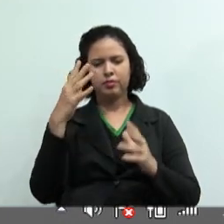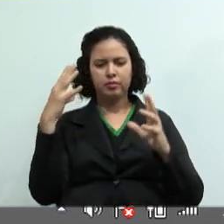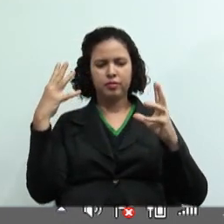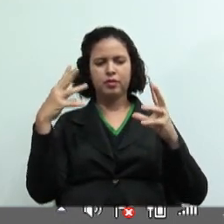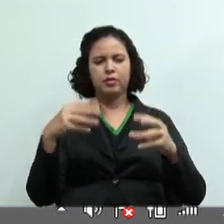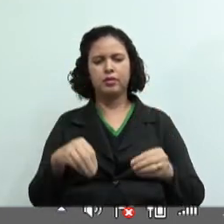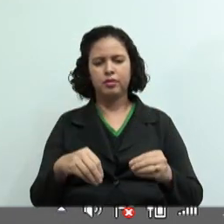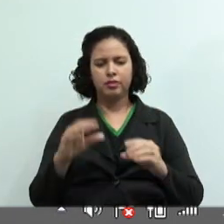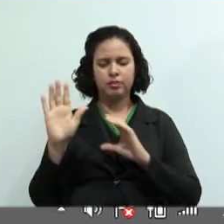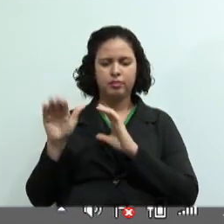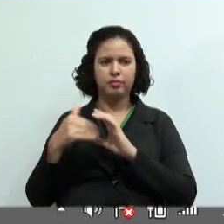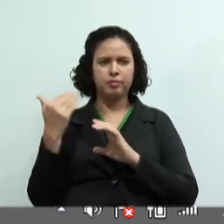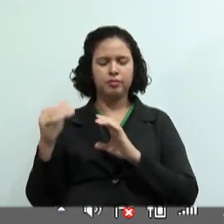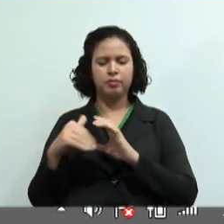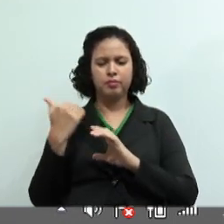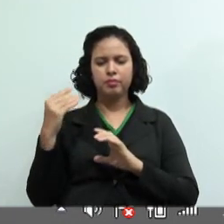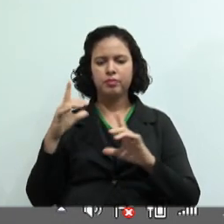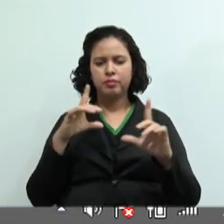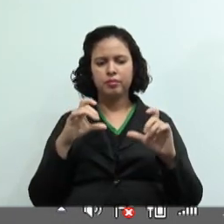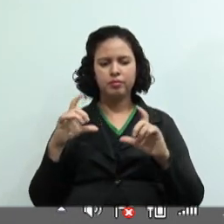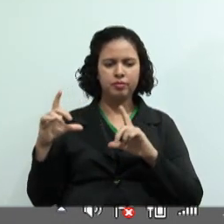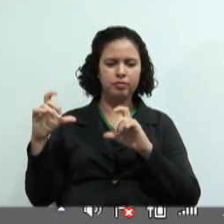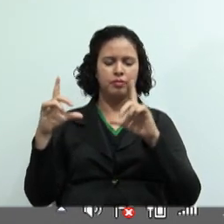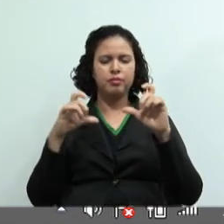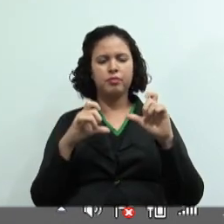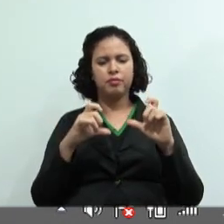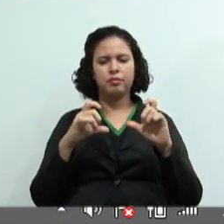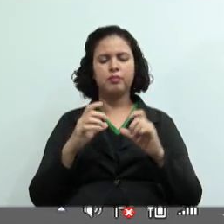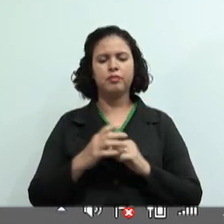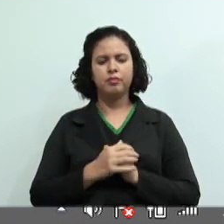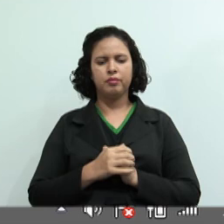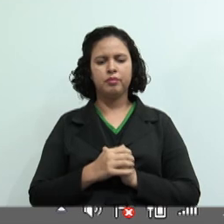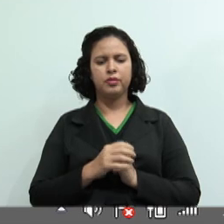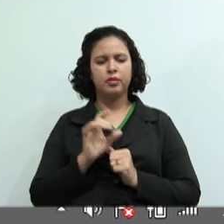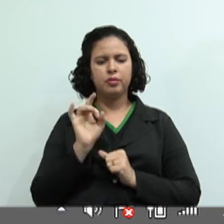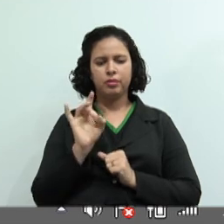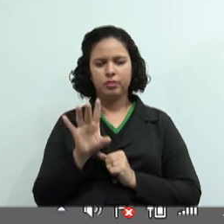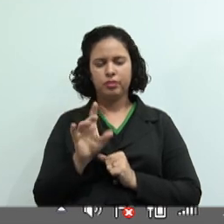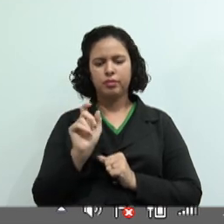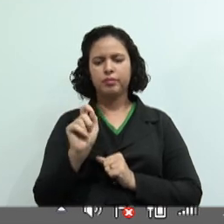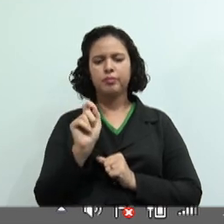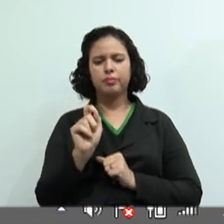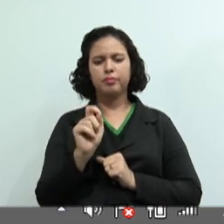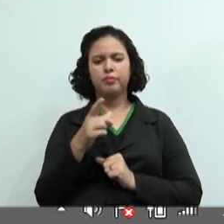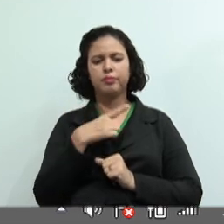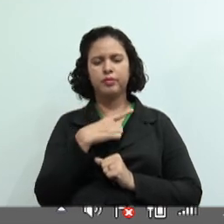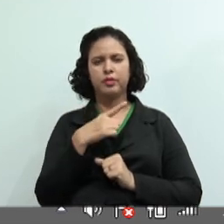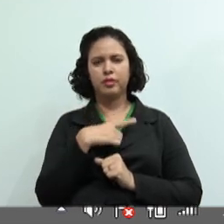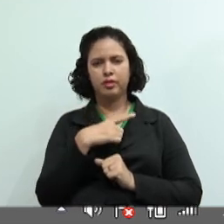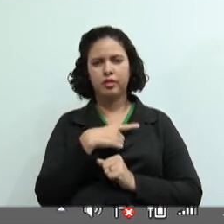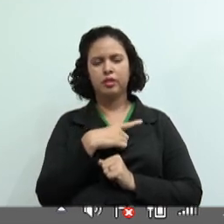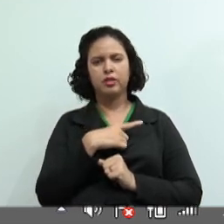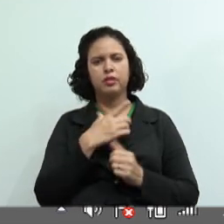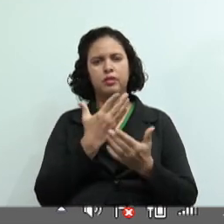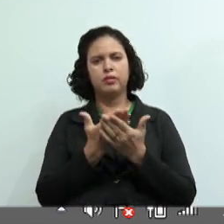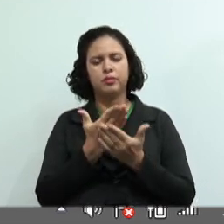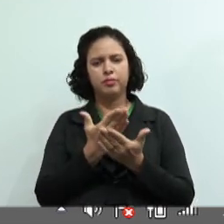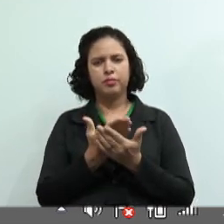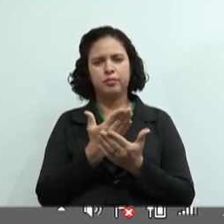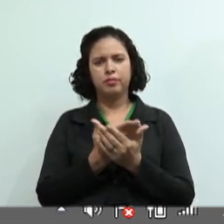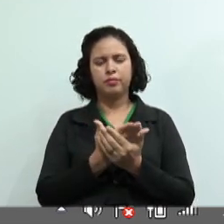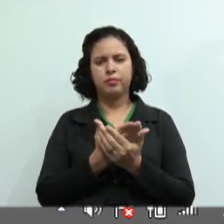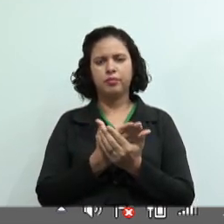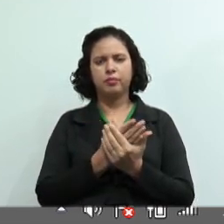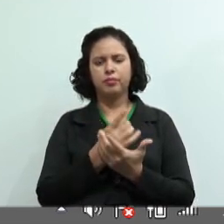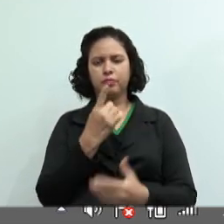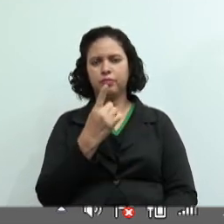todos que encaminharam as fotos. Só para comentar, já está disponível lá no mural a